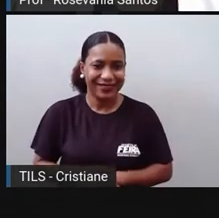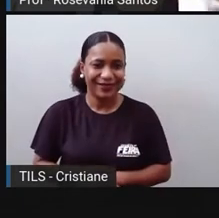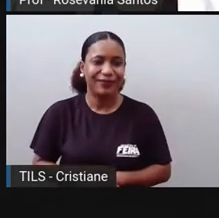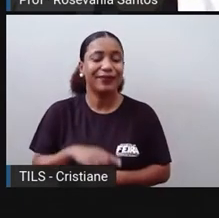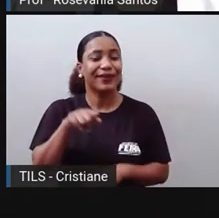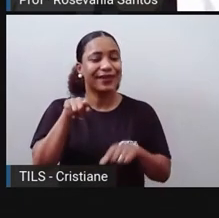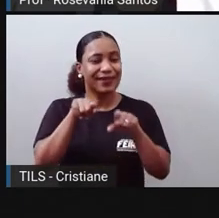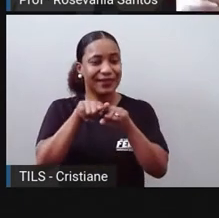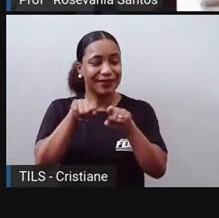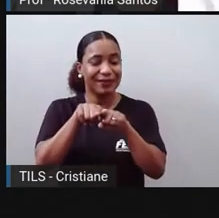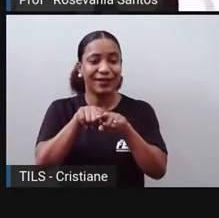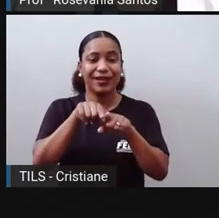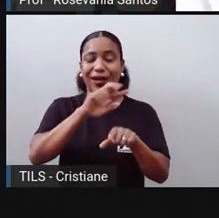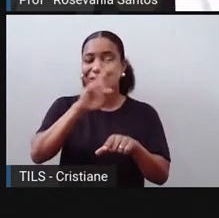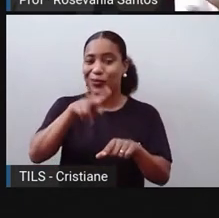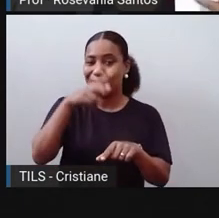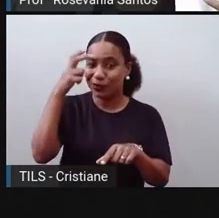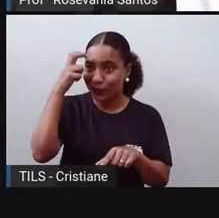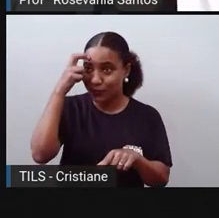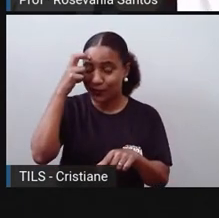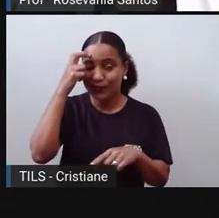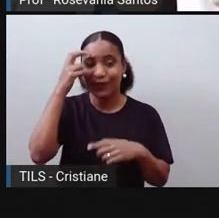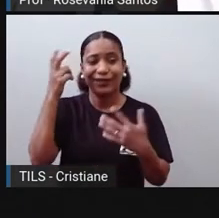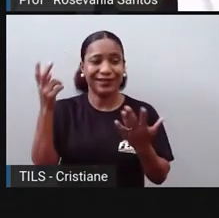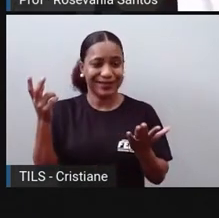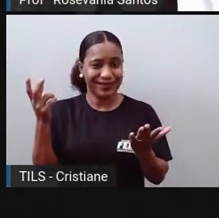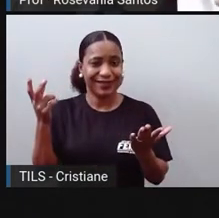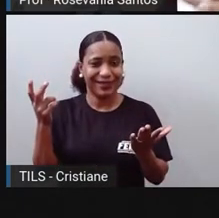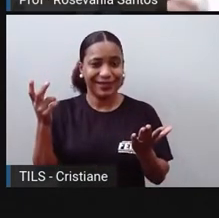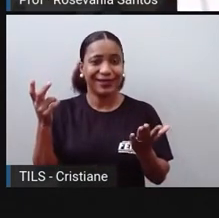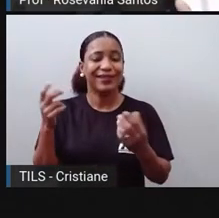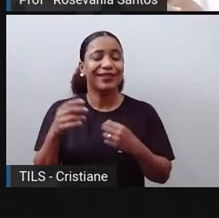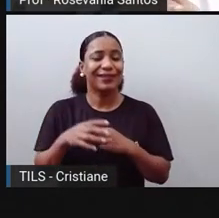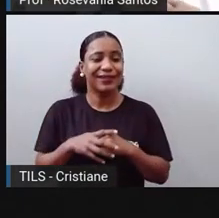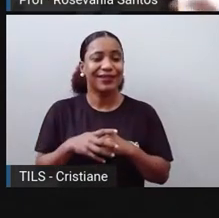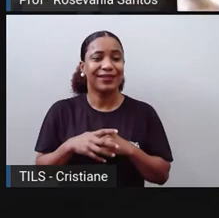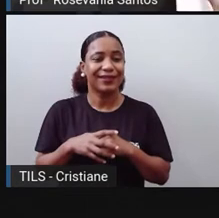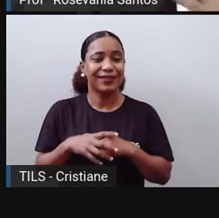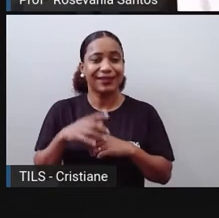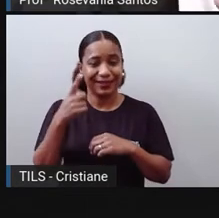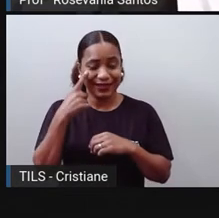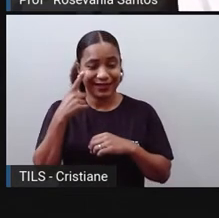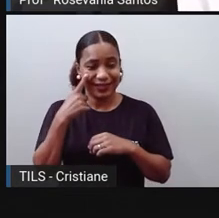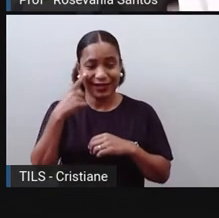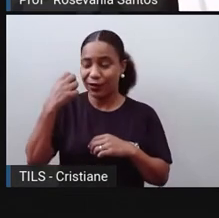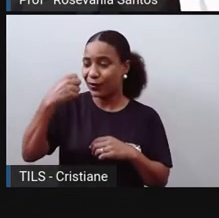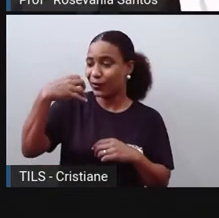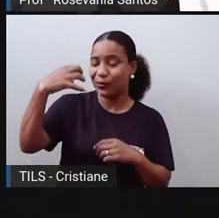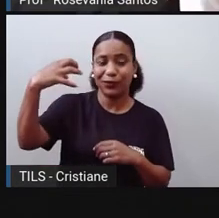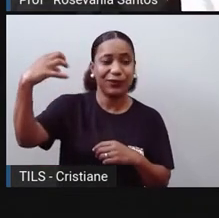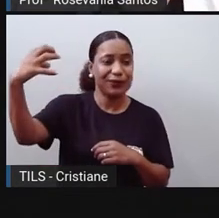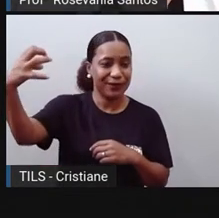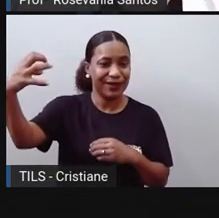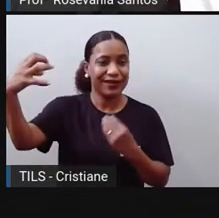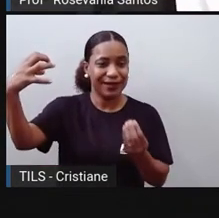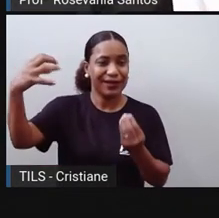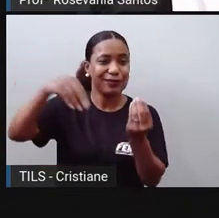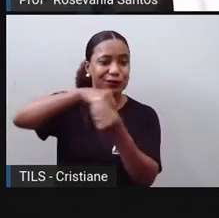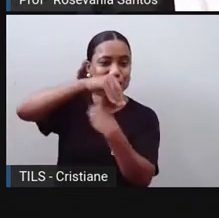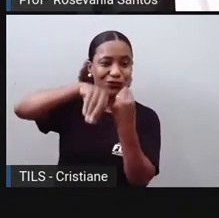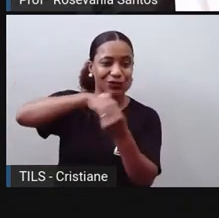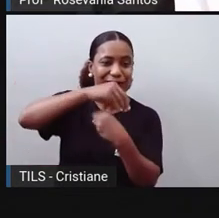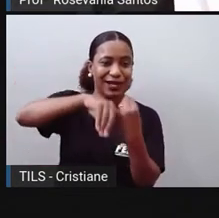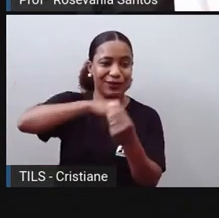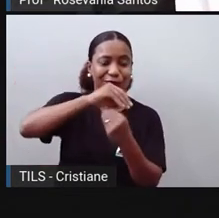fez com que essa nossa cultura, ela fosse bastante, bora dizer assim, mais ainda, né, misturada com a